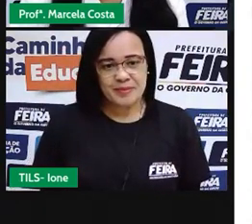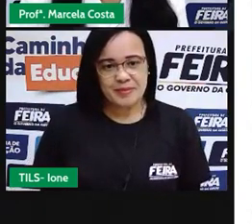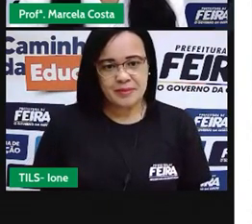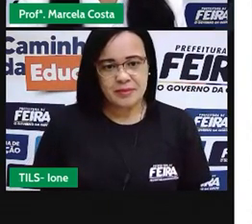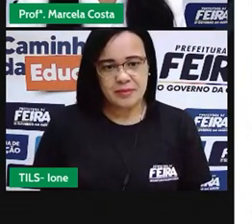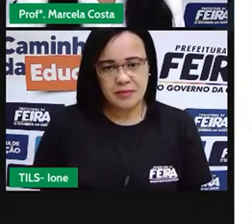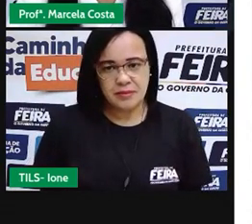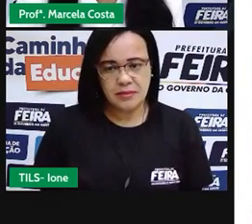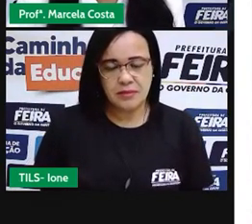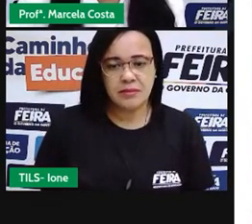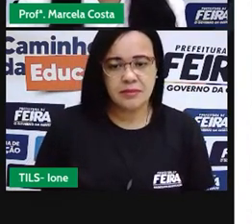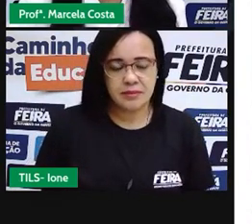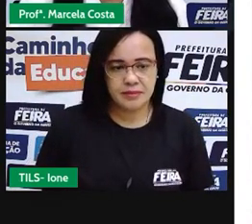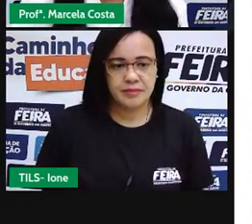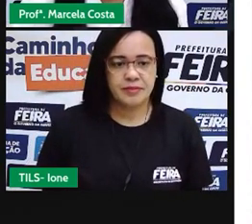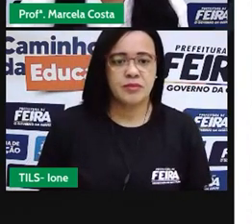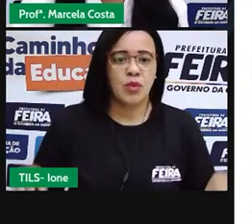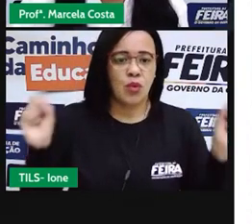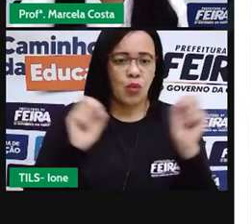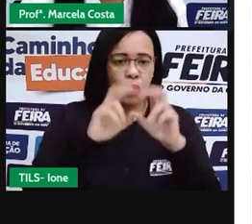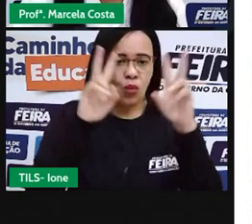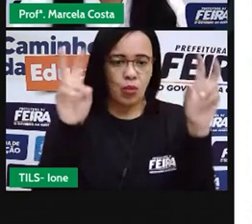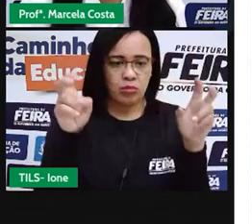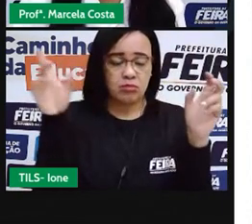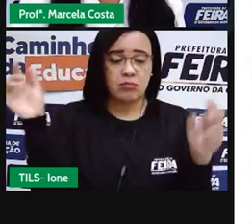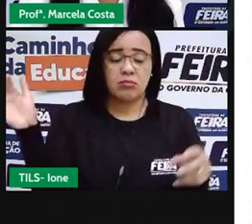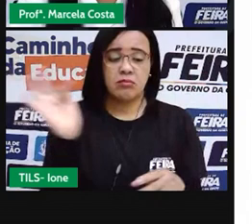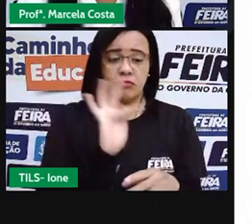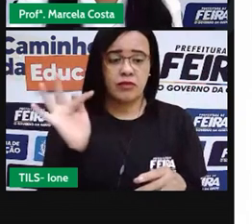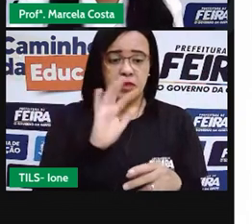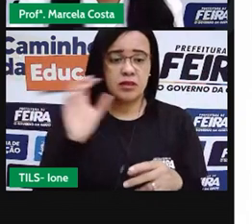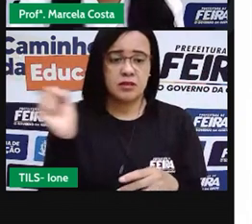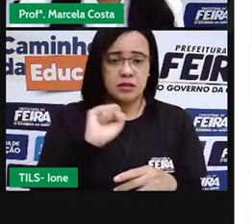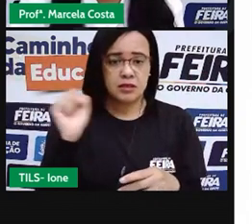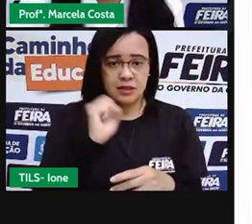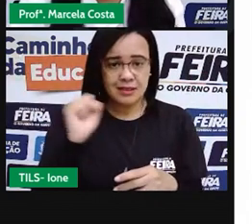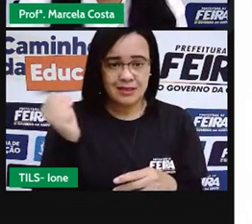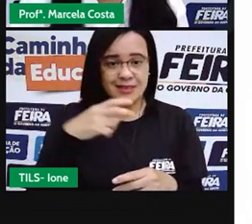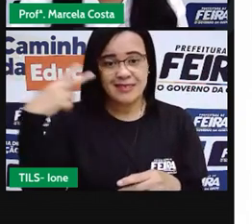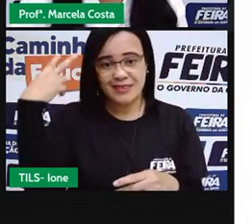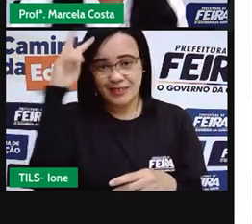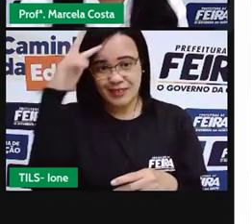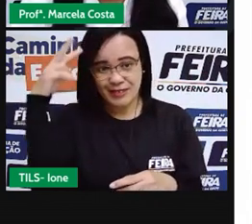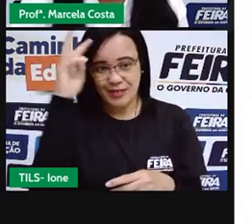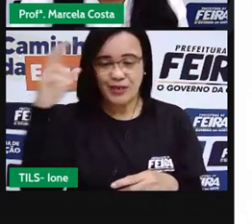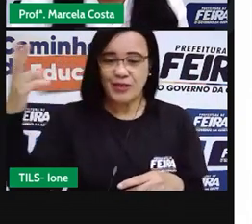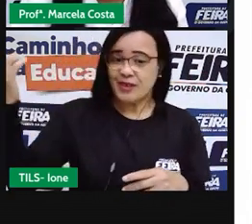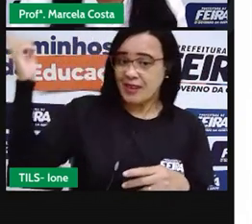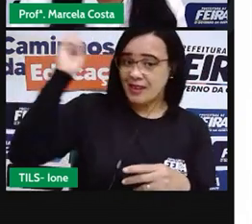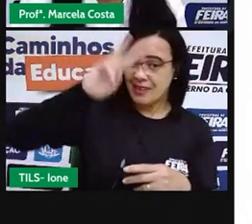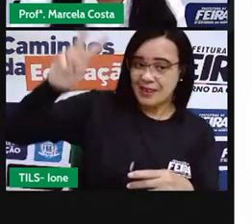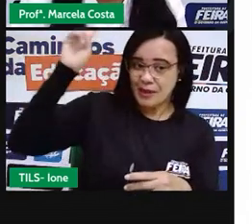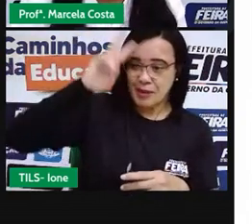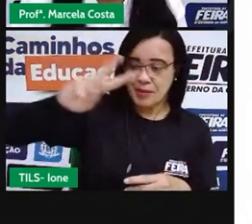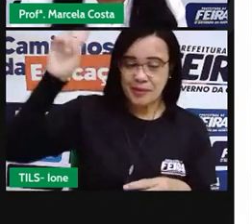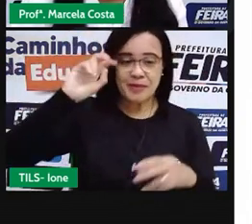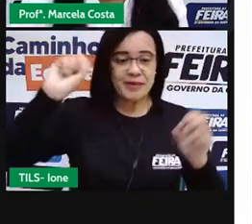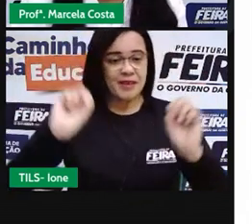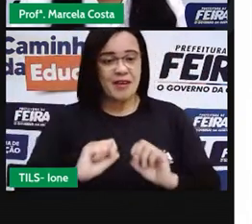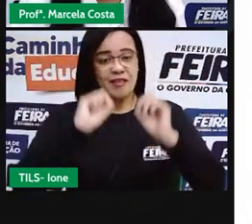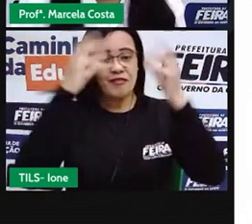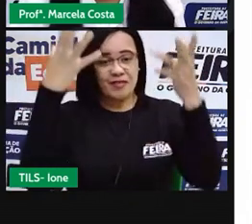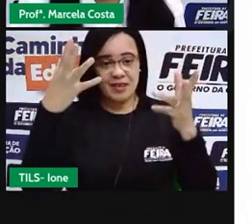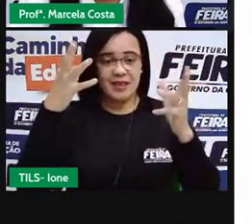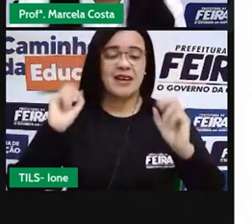Então, o título. Feira de Santana em História. Lembranças da festa de Santana